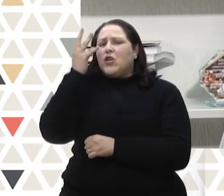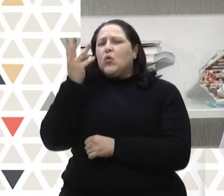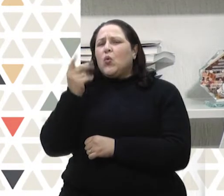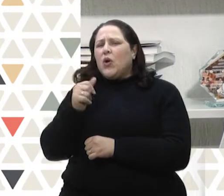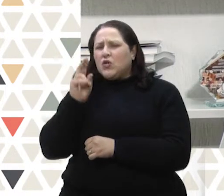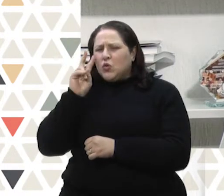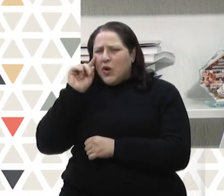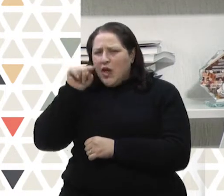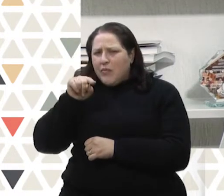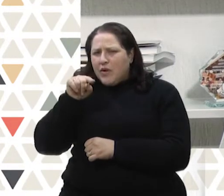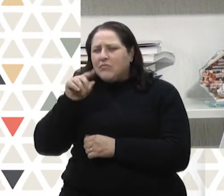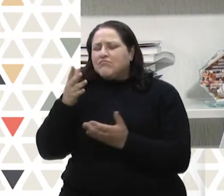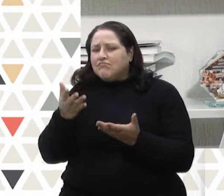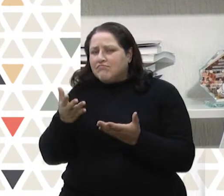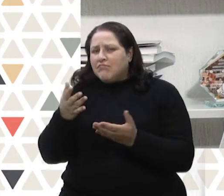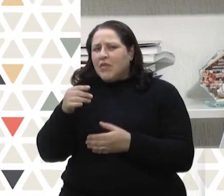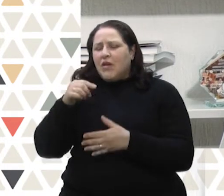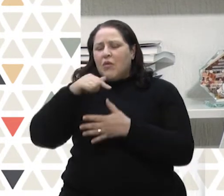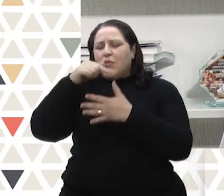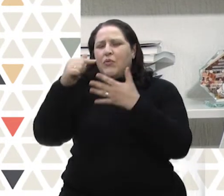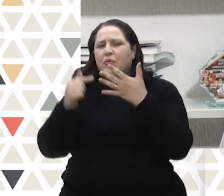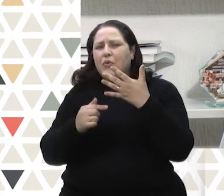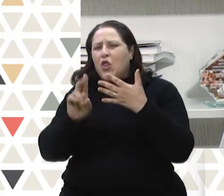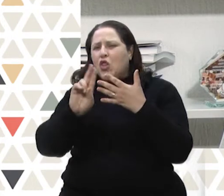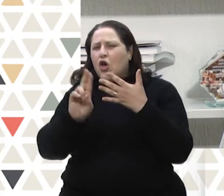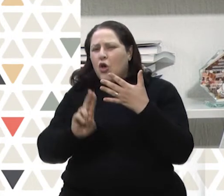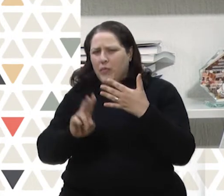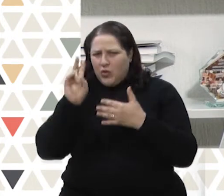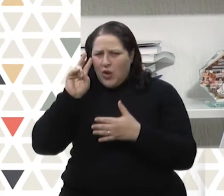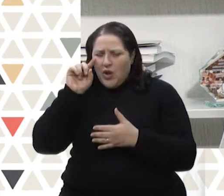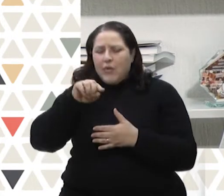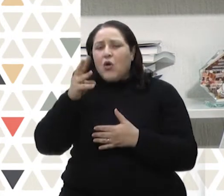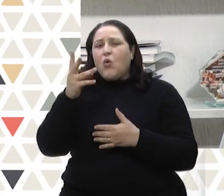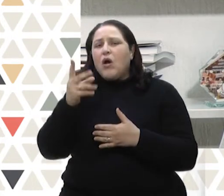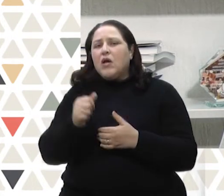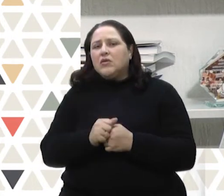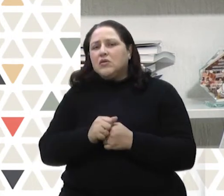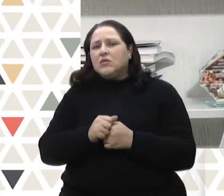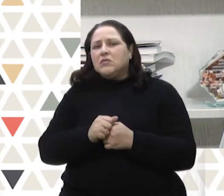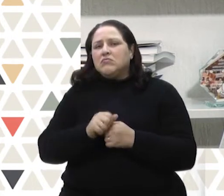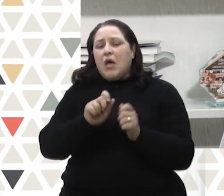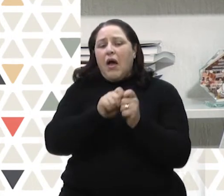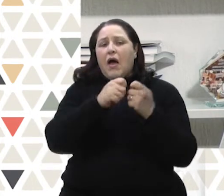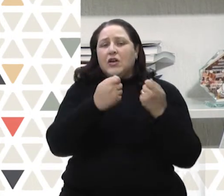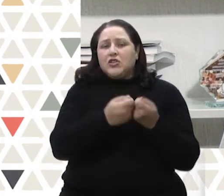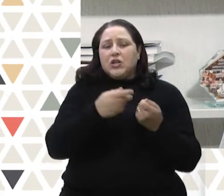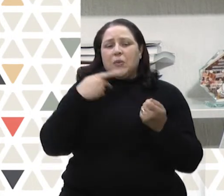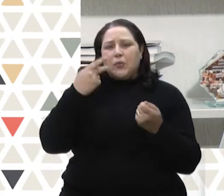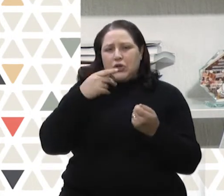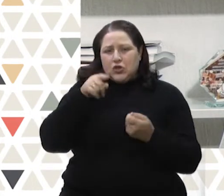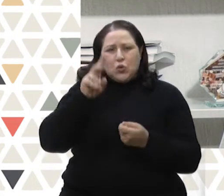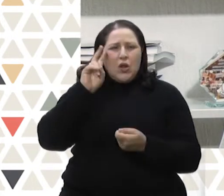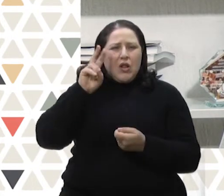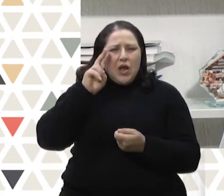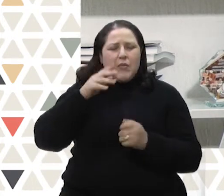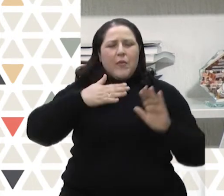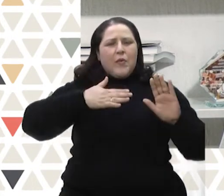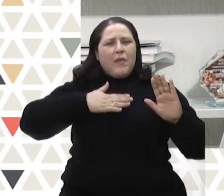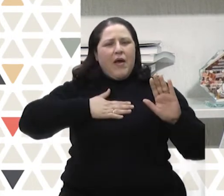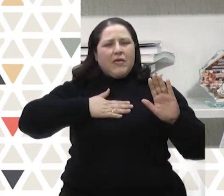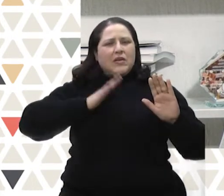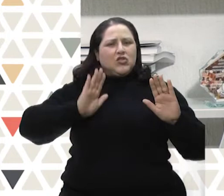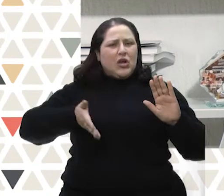casa se lembra que existiram? Quantos foram? Destes, quantos nomes se lembra? E destes, quantas agendas políticas